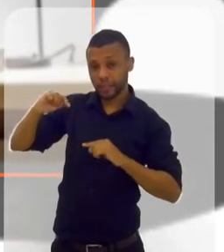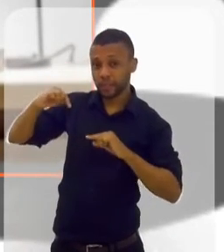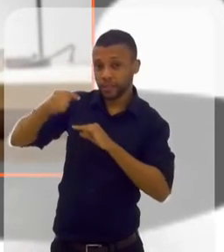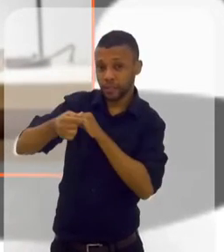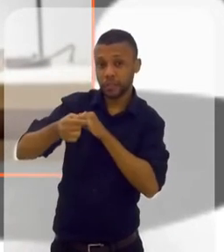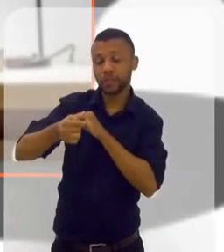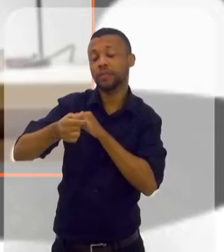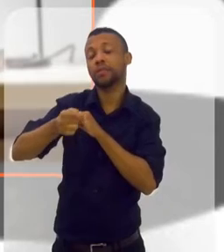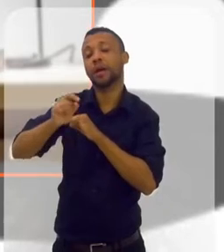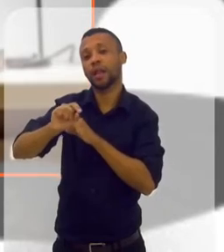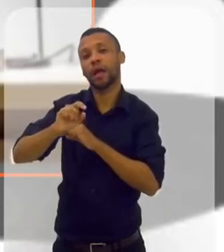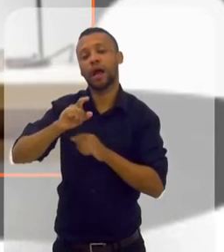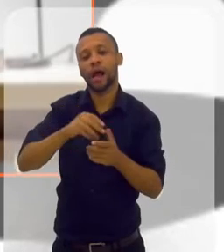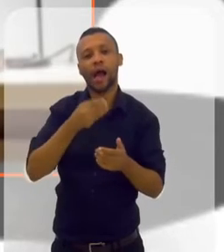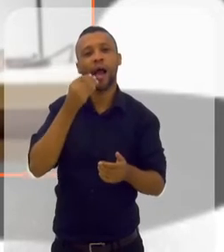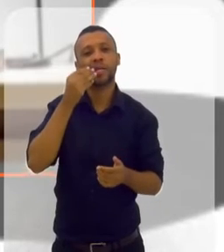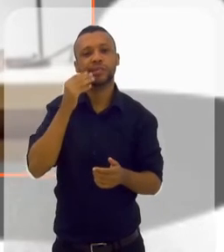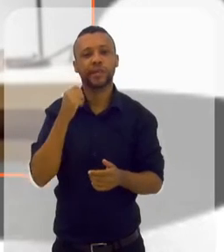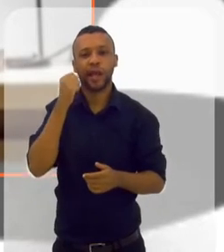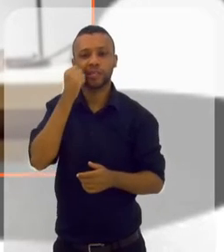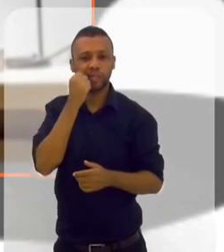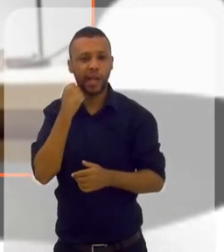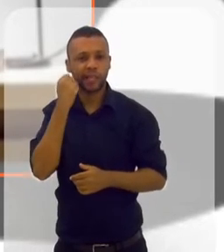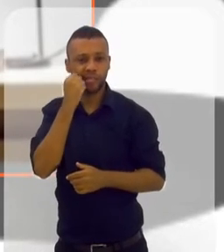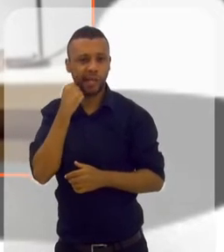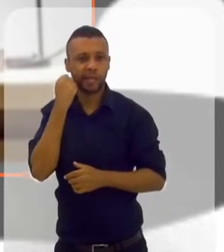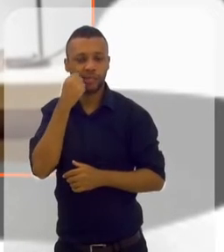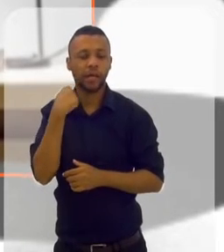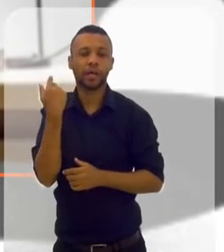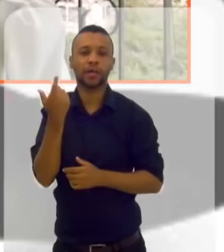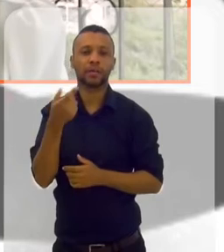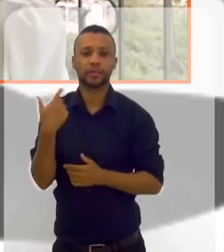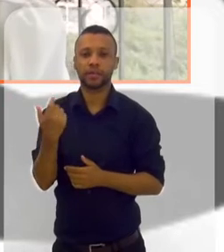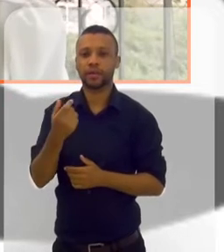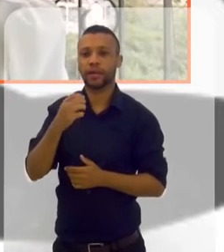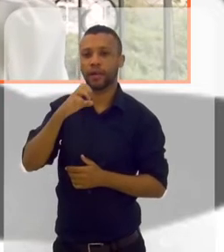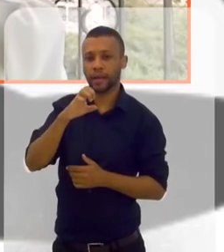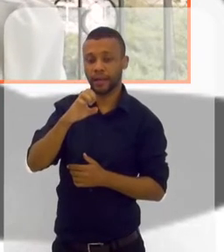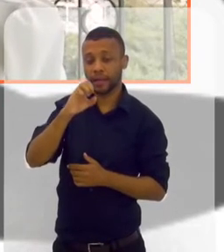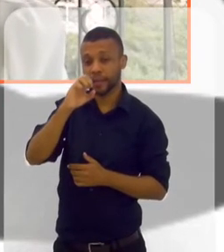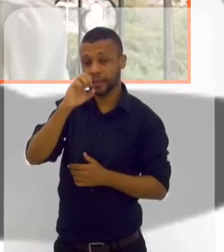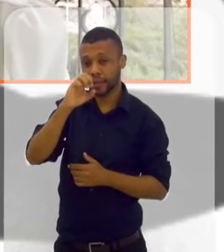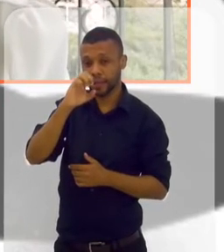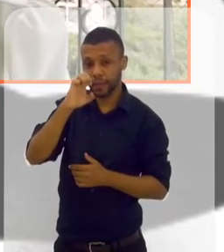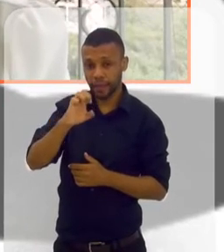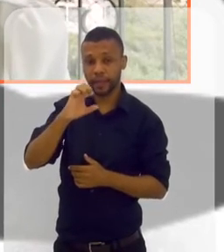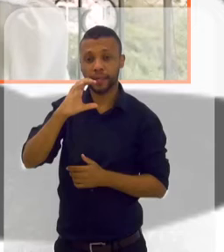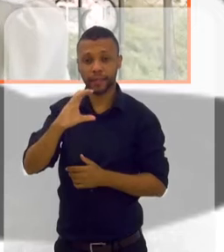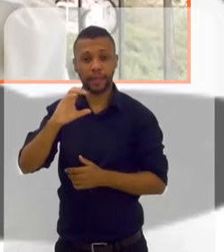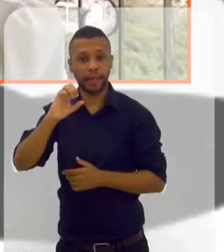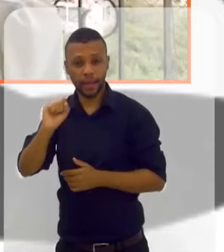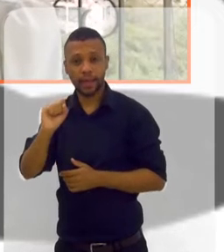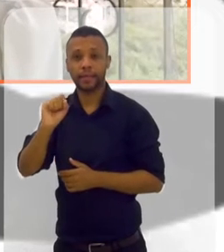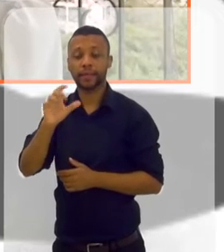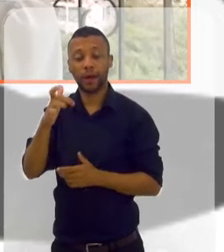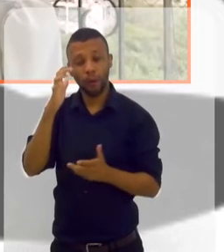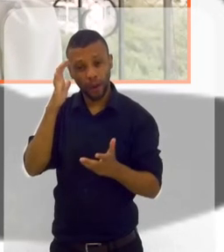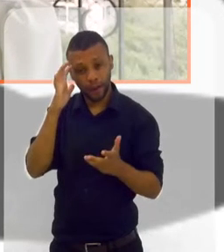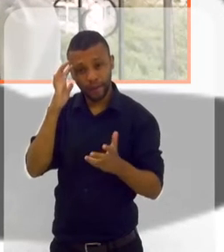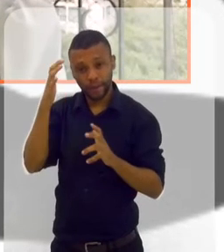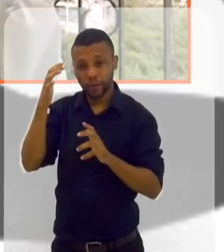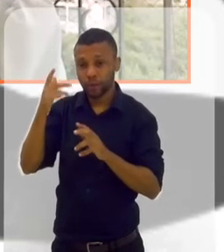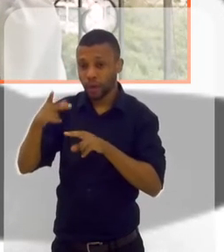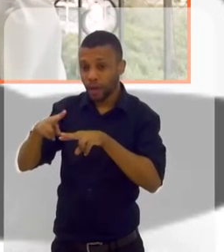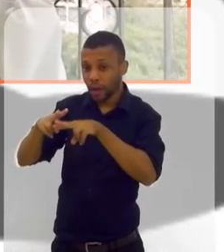do quê? Guarda, porque amanhã não tem. Então, existe depois o ECS, que é o evento causador subsequente, o que vai